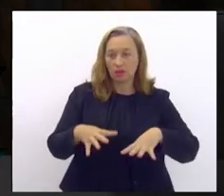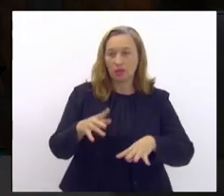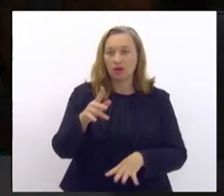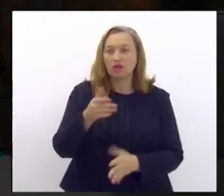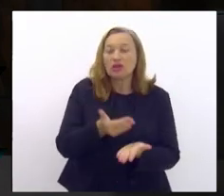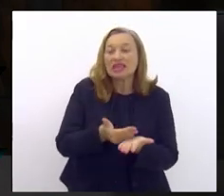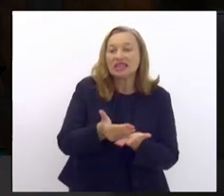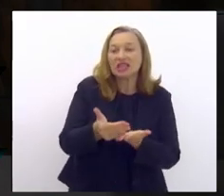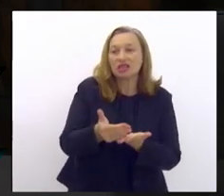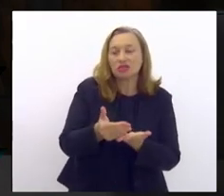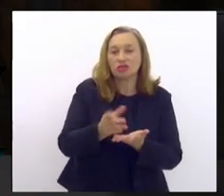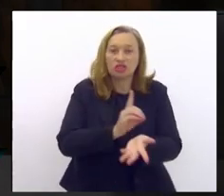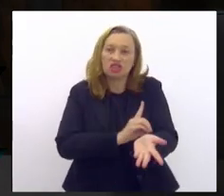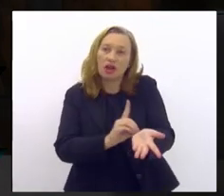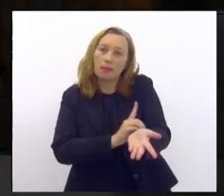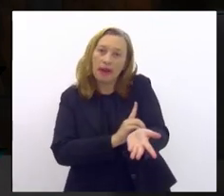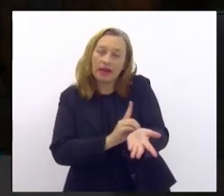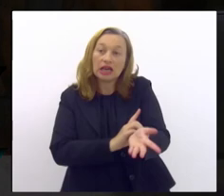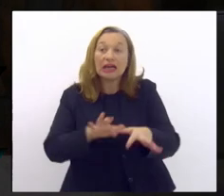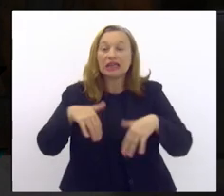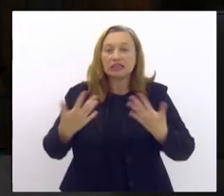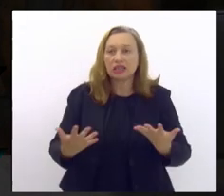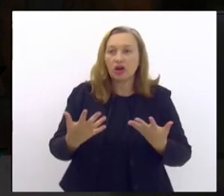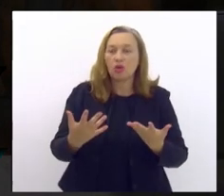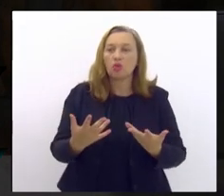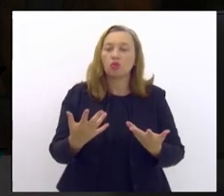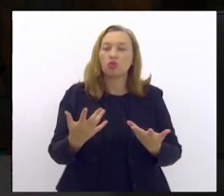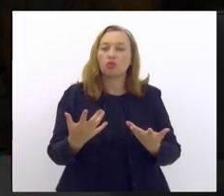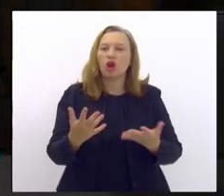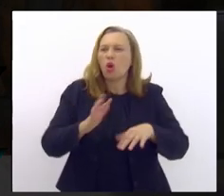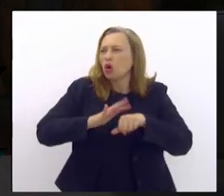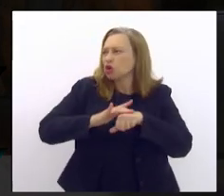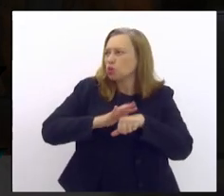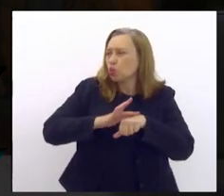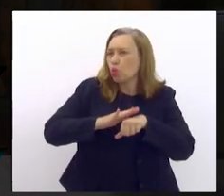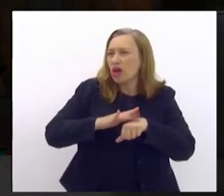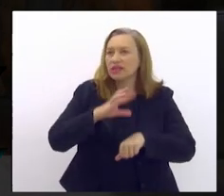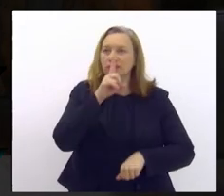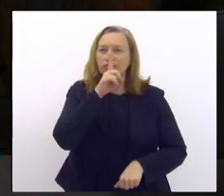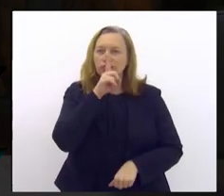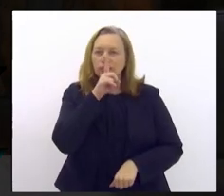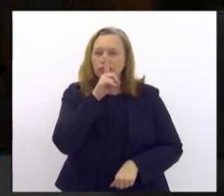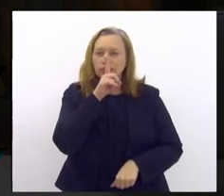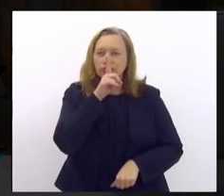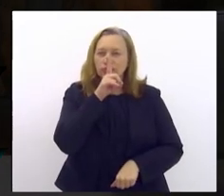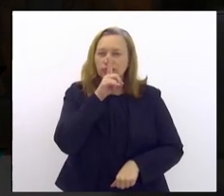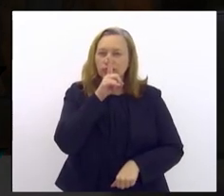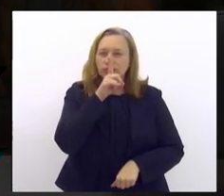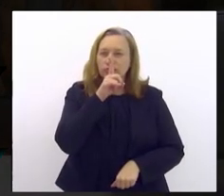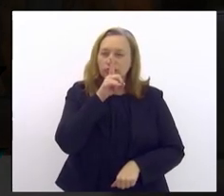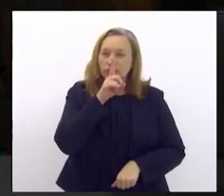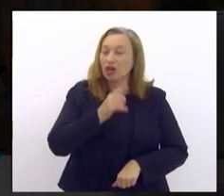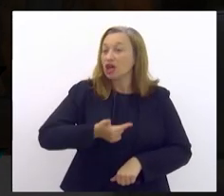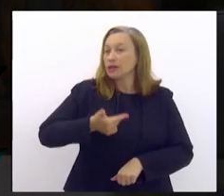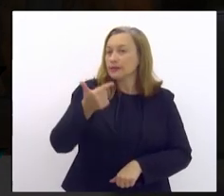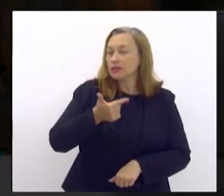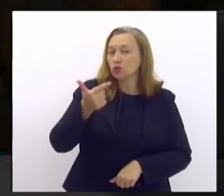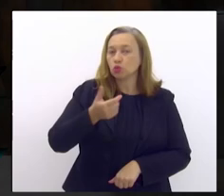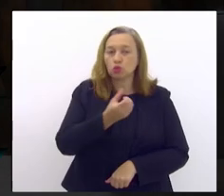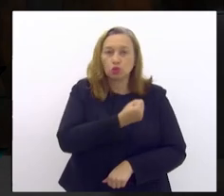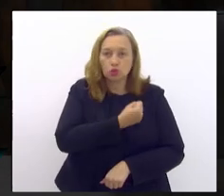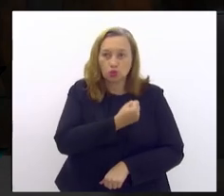é uma questão de uma doença muito silenciosa que, segundo números,